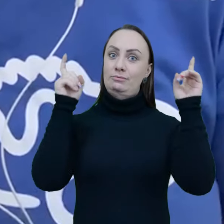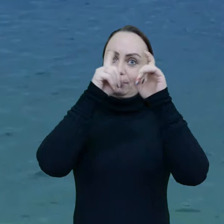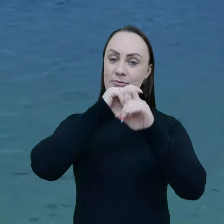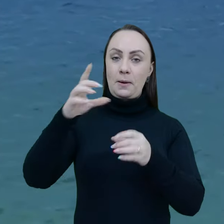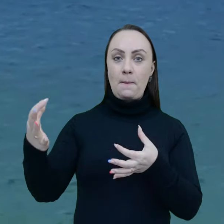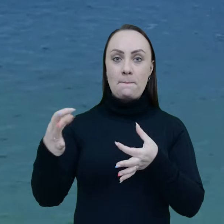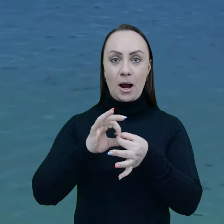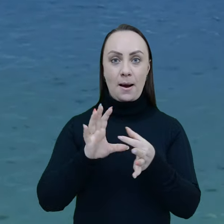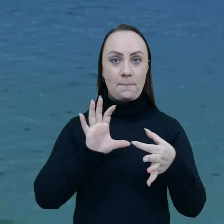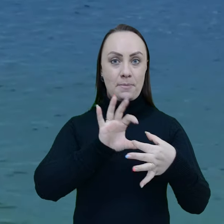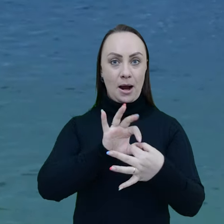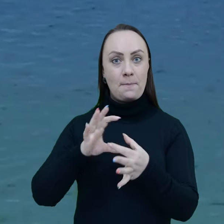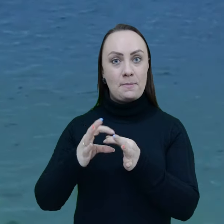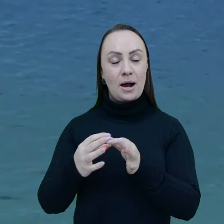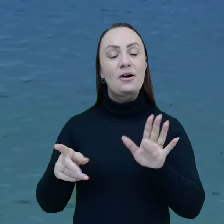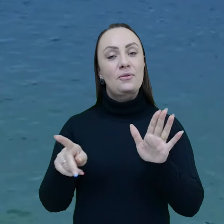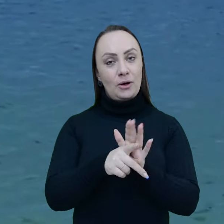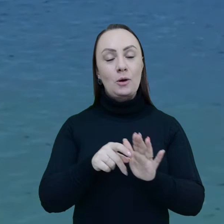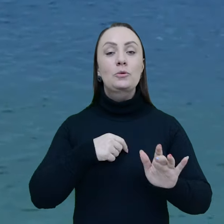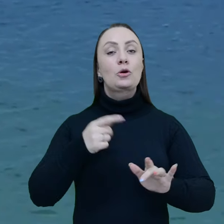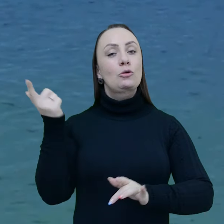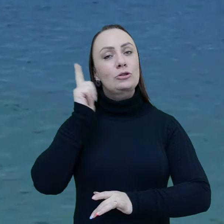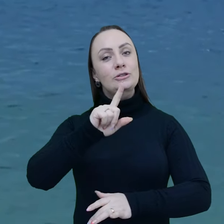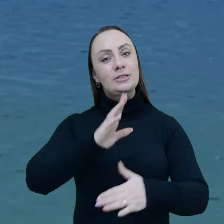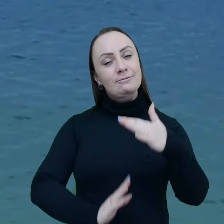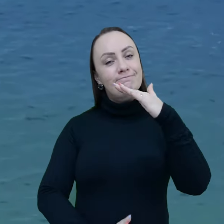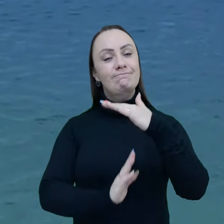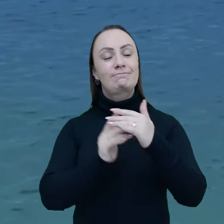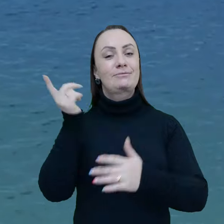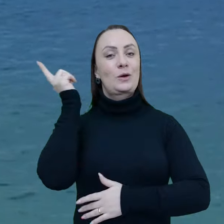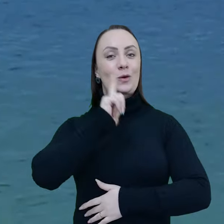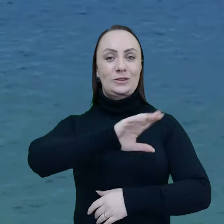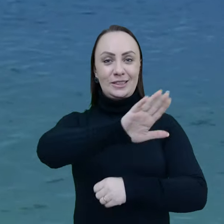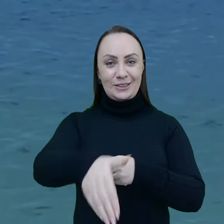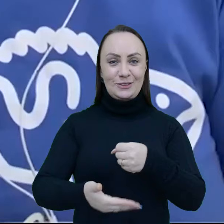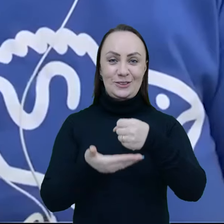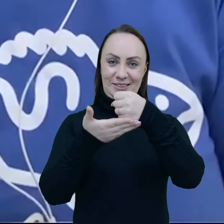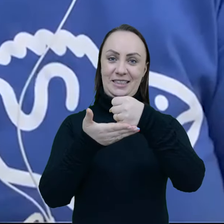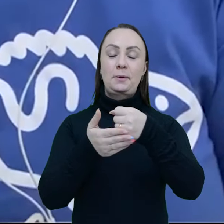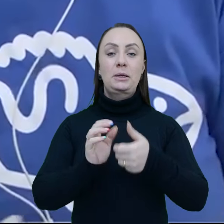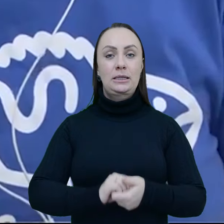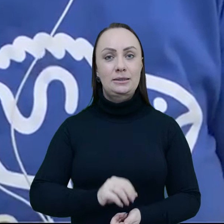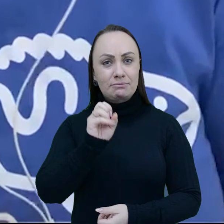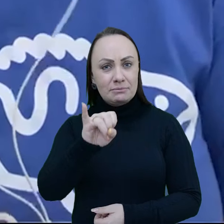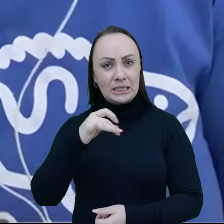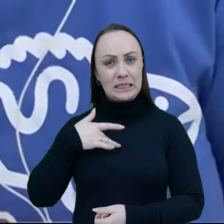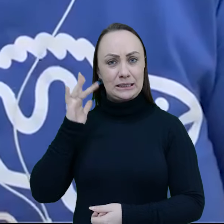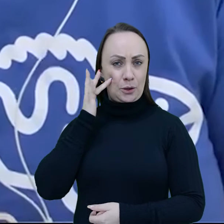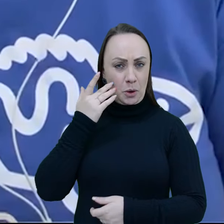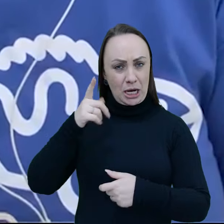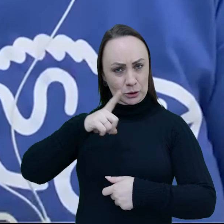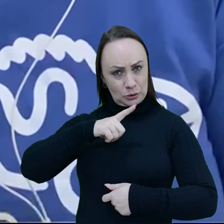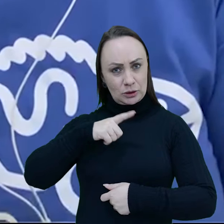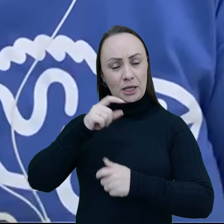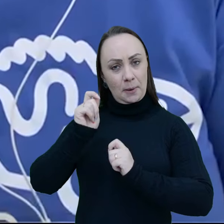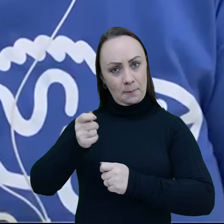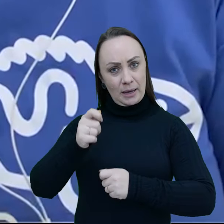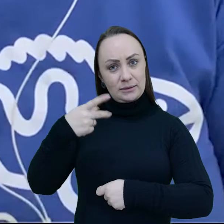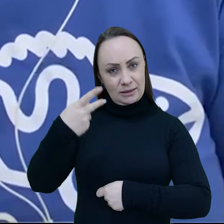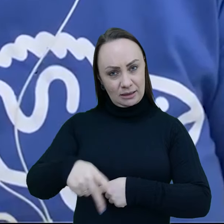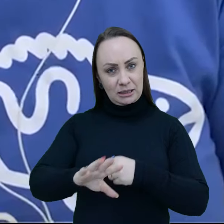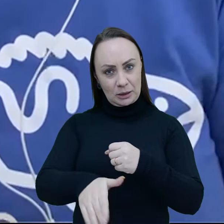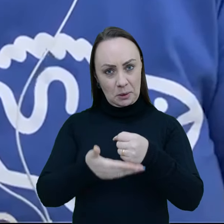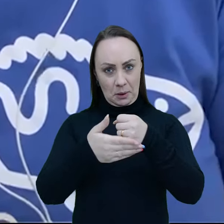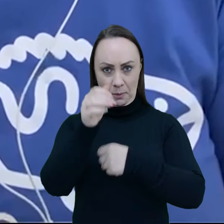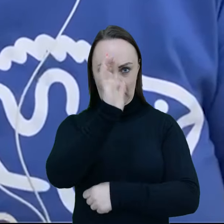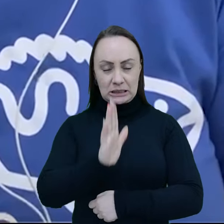é uma equação complexa para que a gente atinja esses limites sustentáveis. Se eu acho que tem pesca sustentável no Brasil,